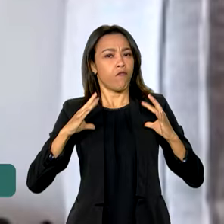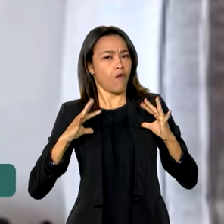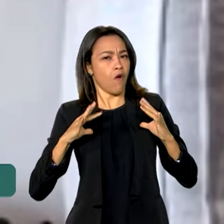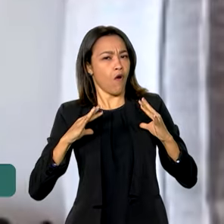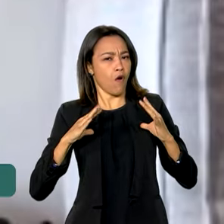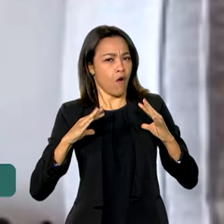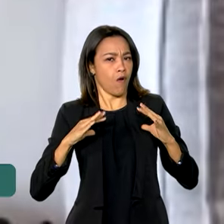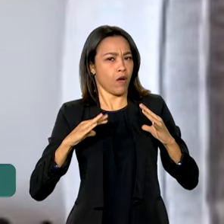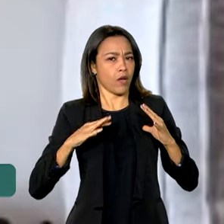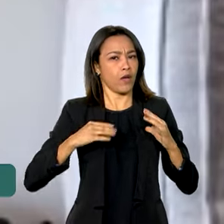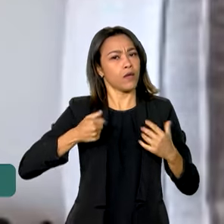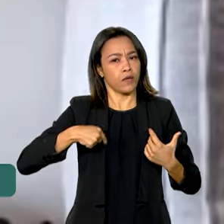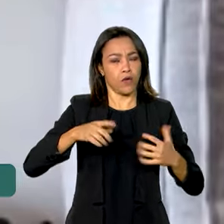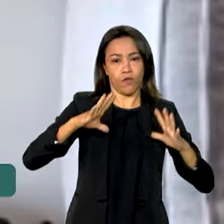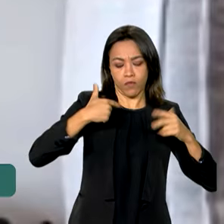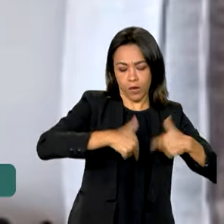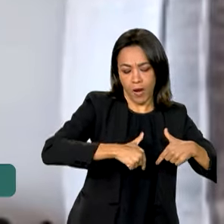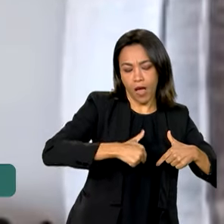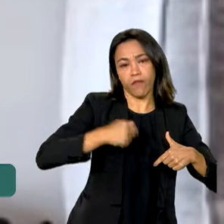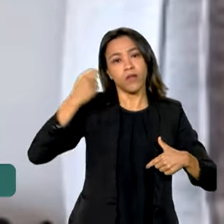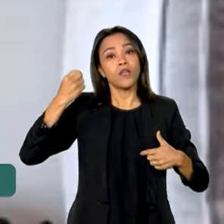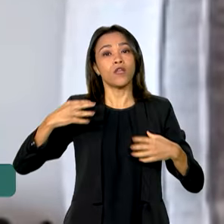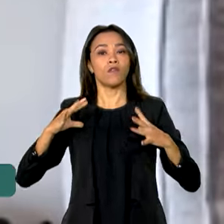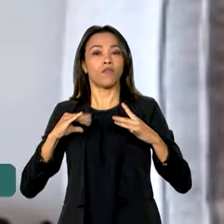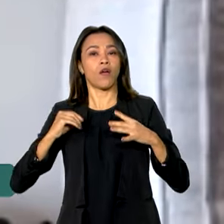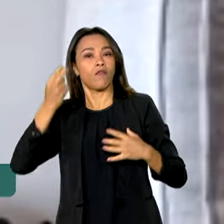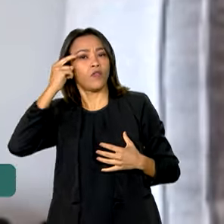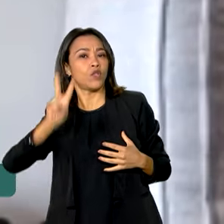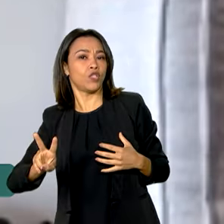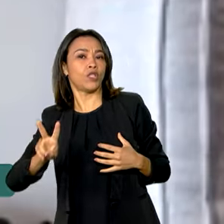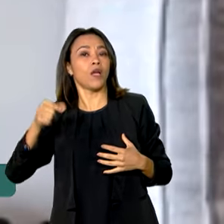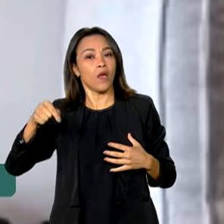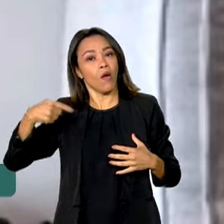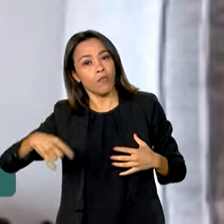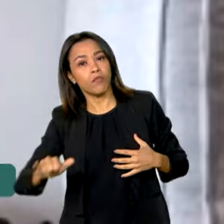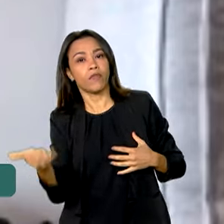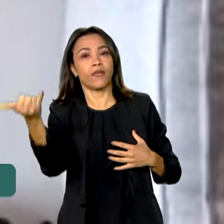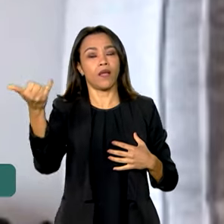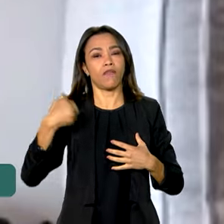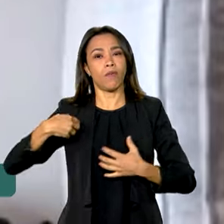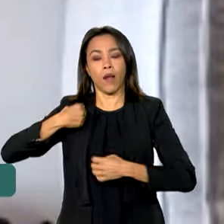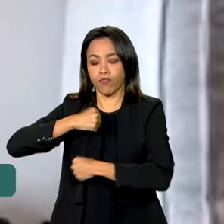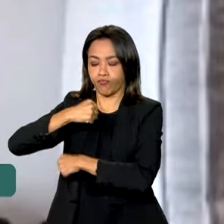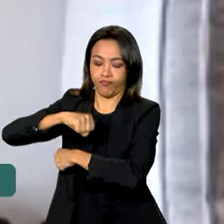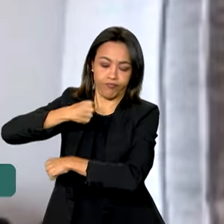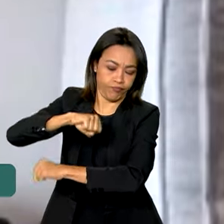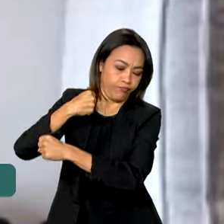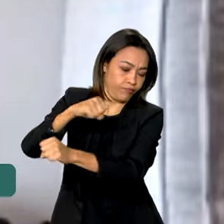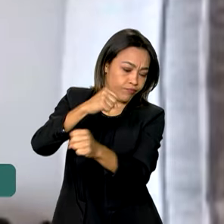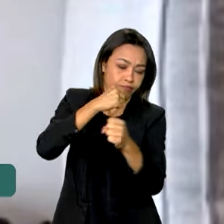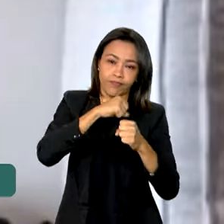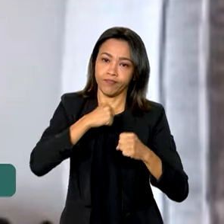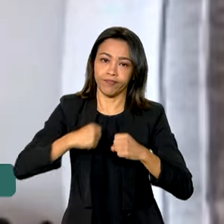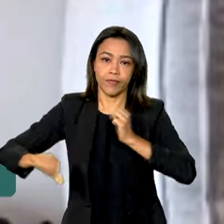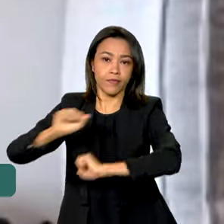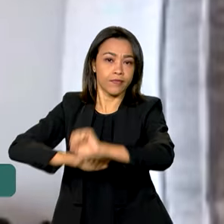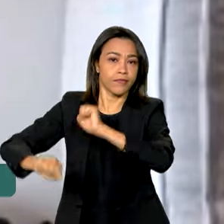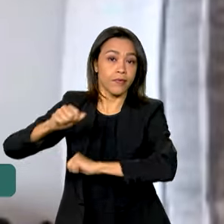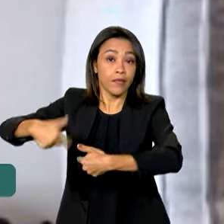fazia 12 por 36, eu ia fazer faxina. Eu fiz faxina, porque eu cheguei lá,